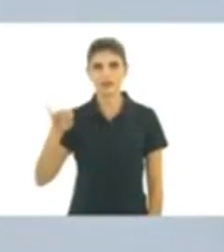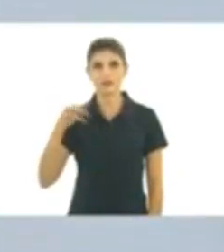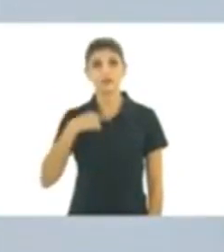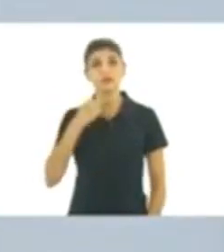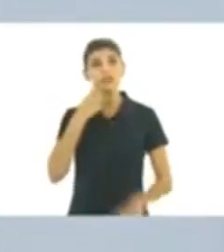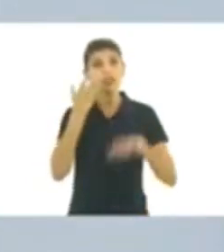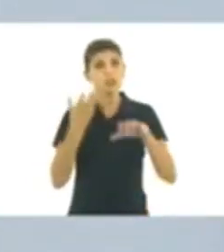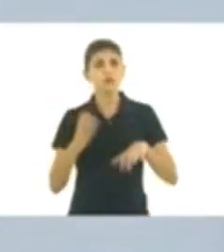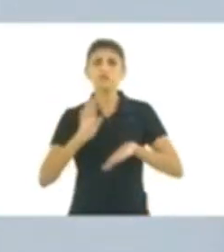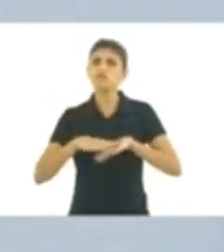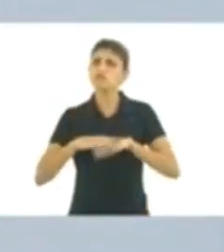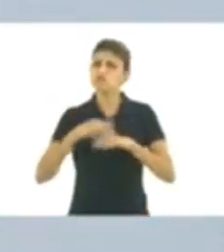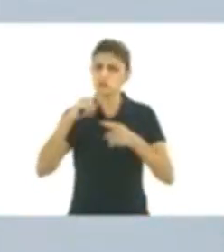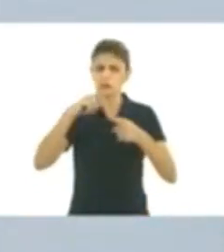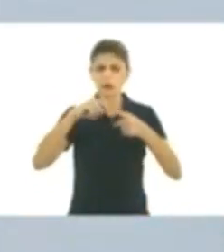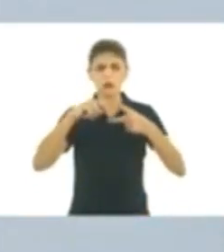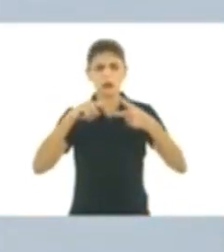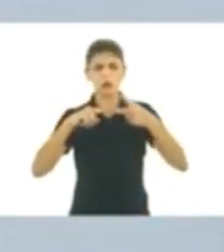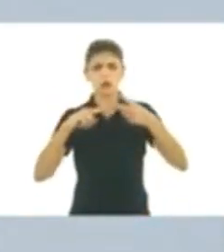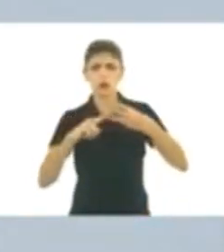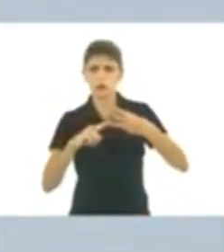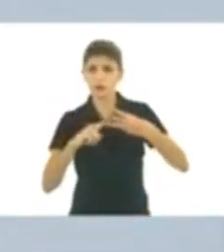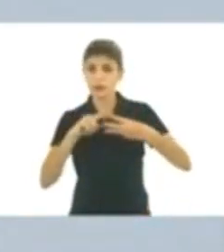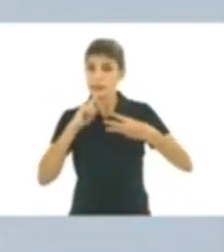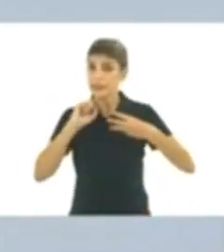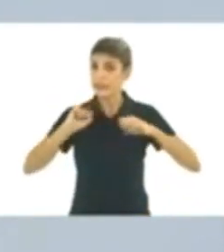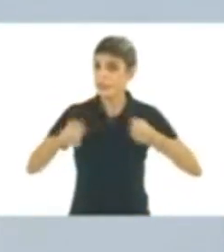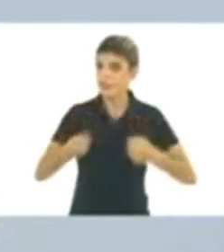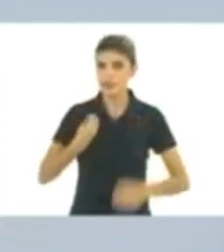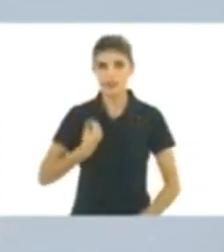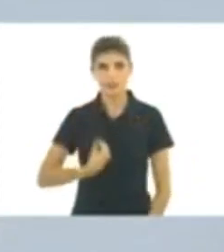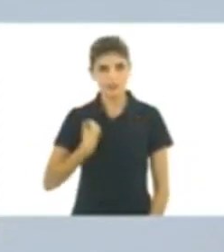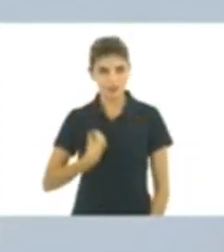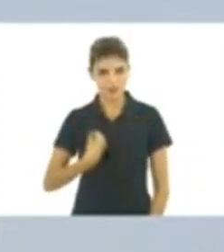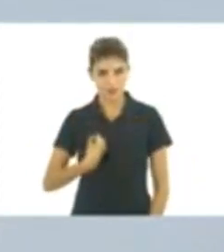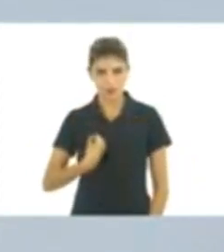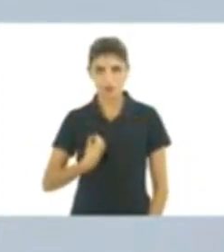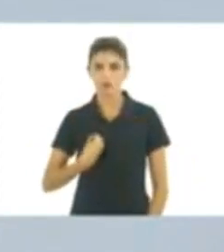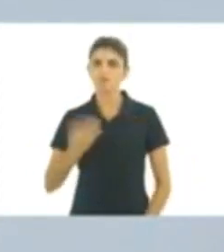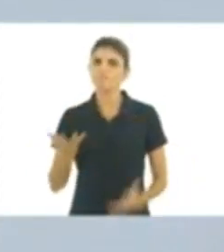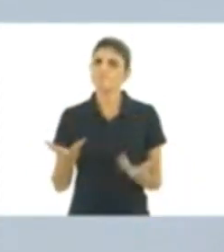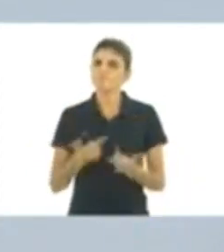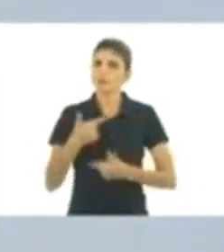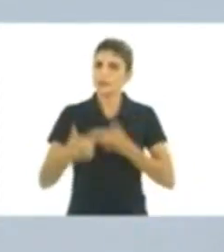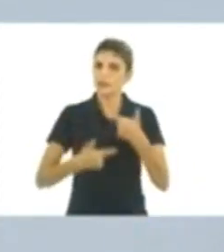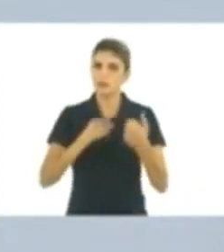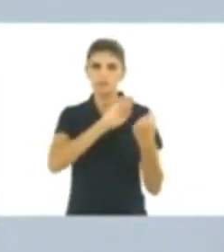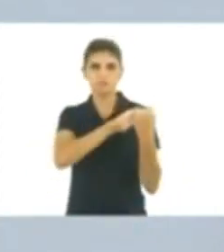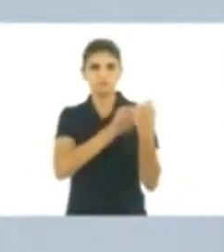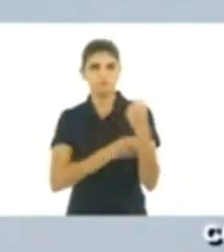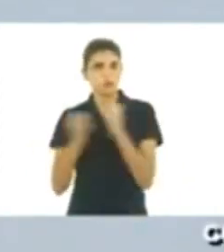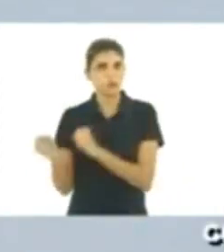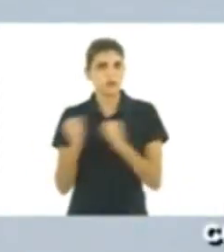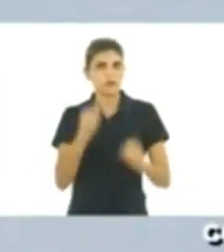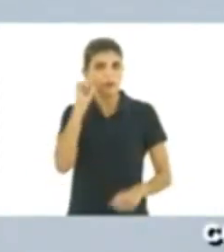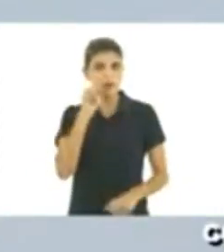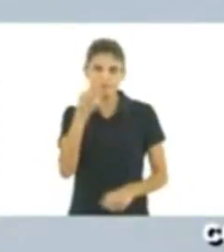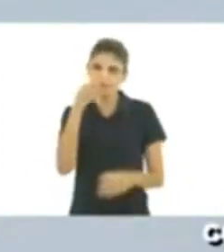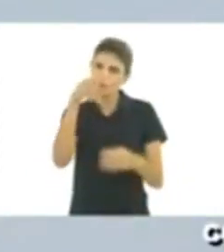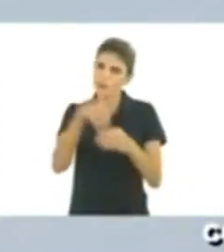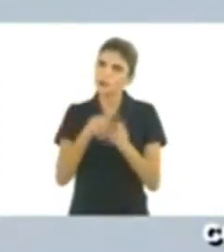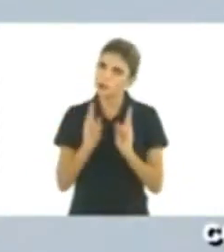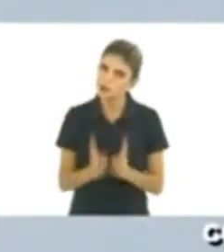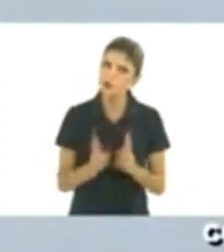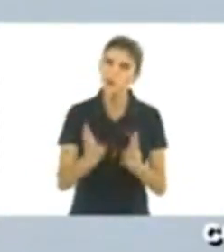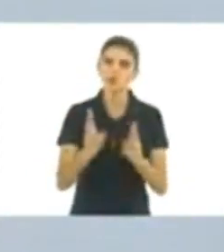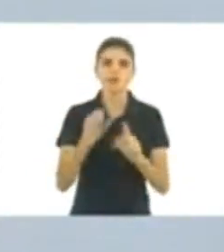Meu mandato é pautado por três temas. A defesa da vida, a dignidade do trabalho e o empoderamento feminino. Conto com você